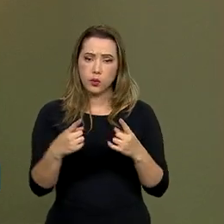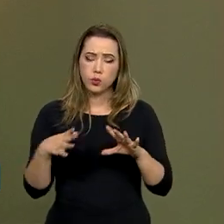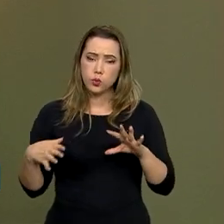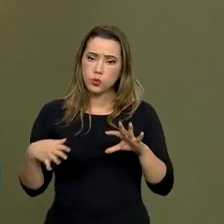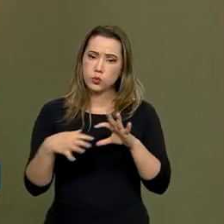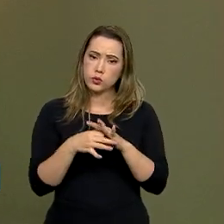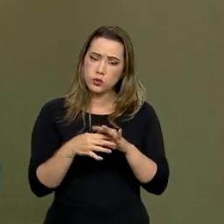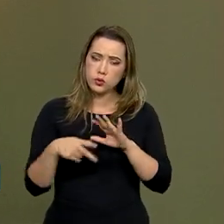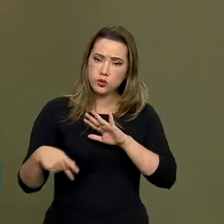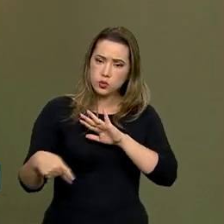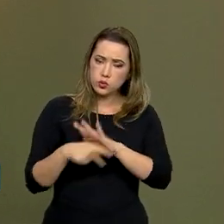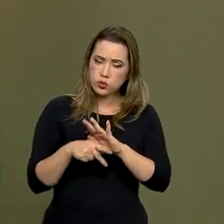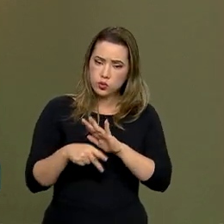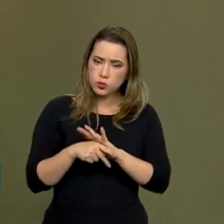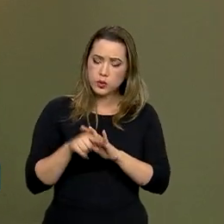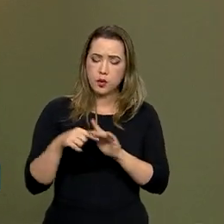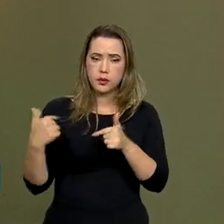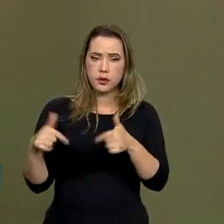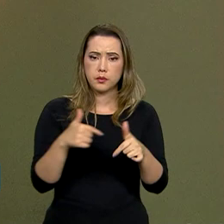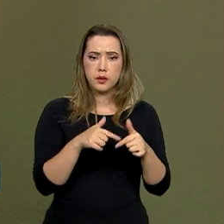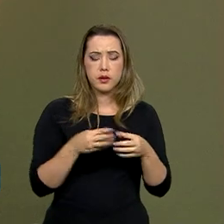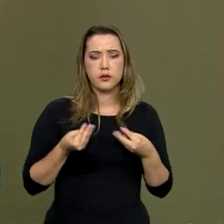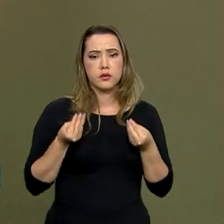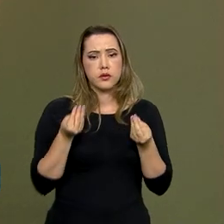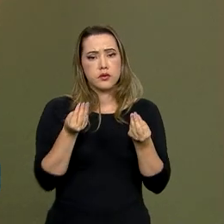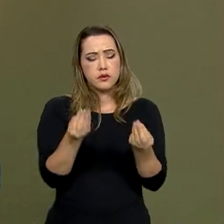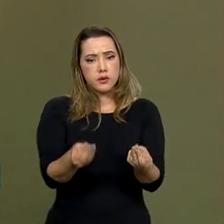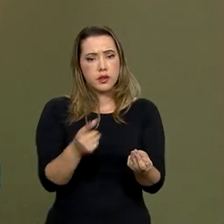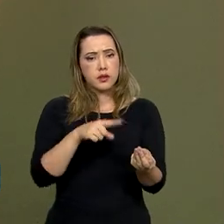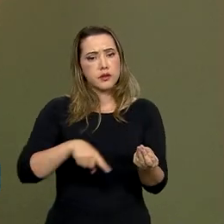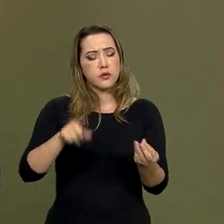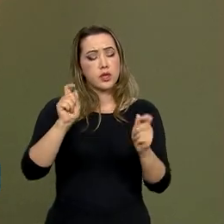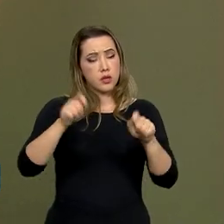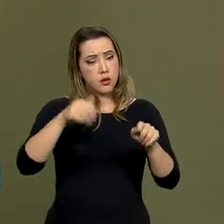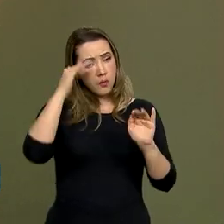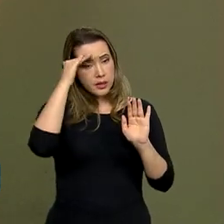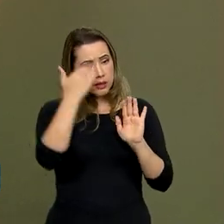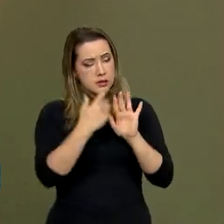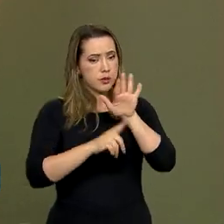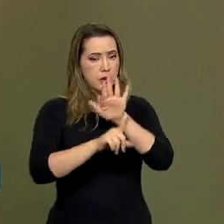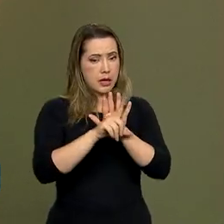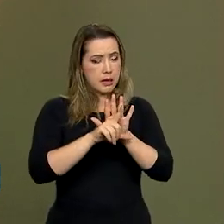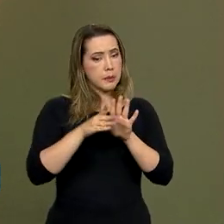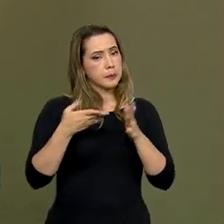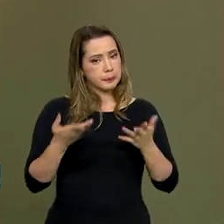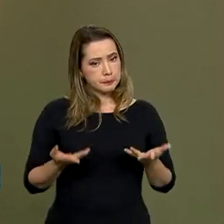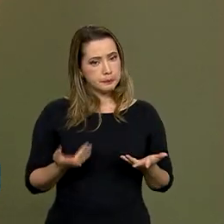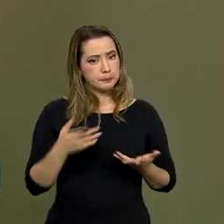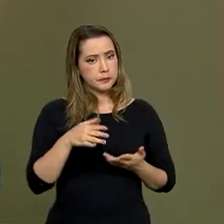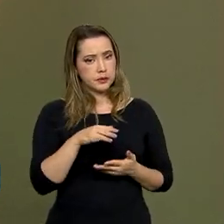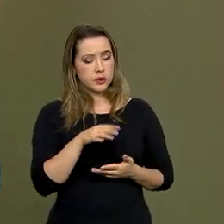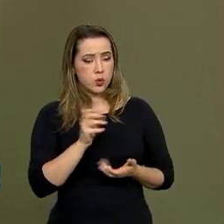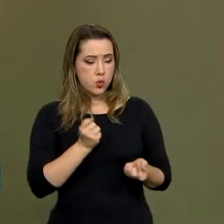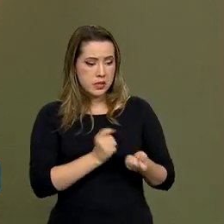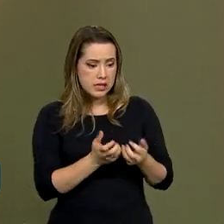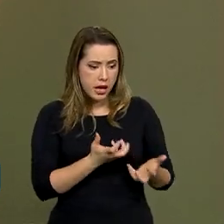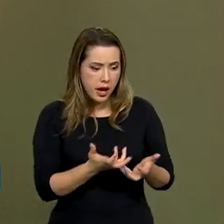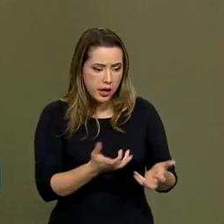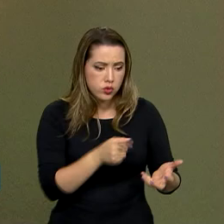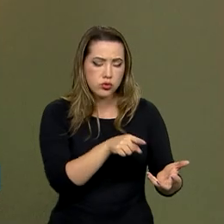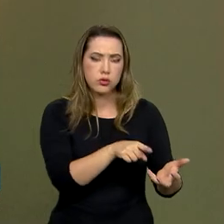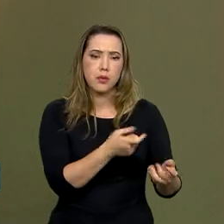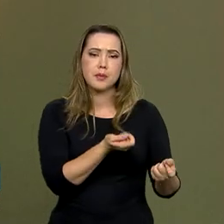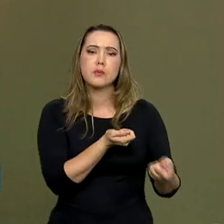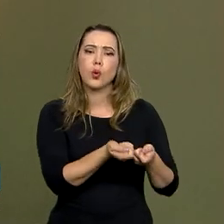cada um com a sua parte, o seu trabalho, leve a cumprir aquilo que a legislação diz. No caso do incêndio, isso é fundamental.